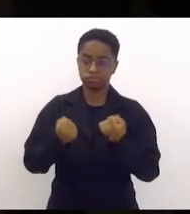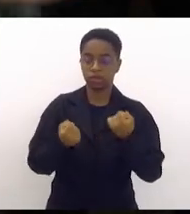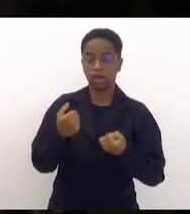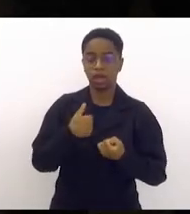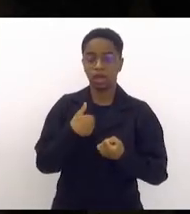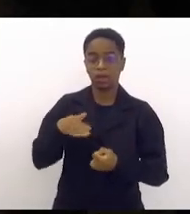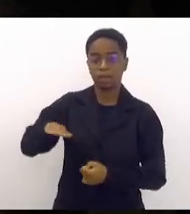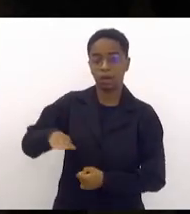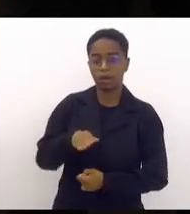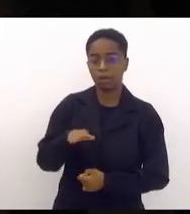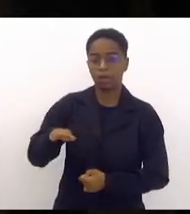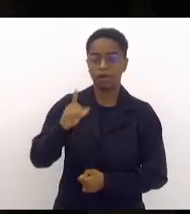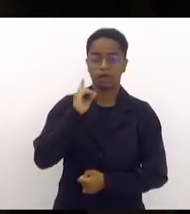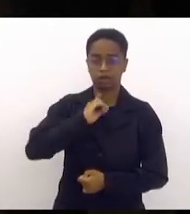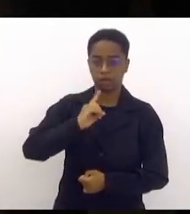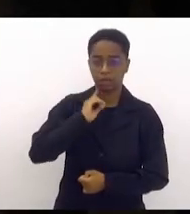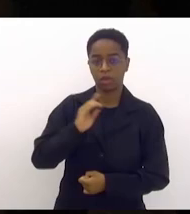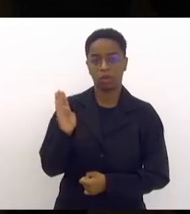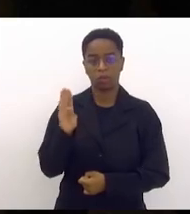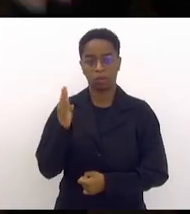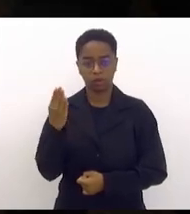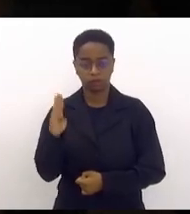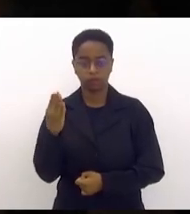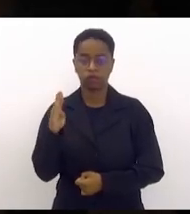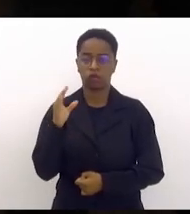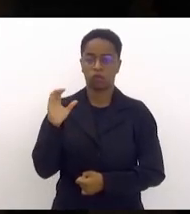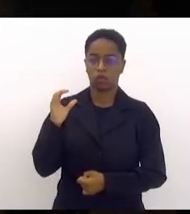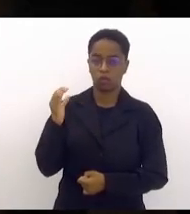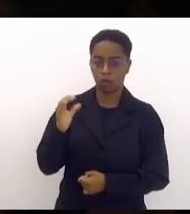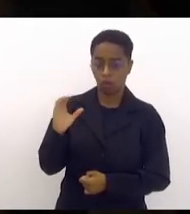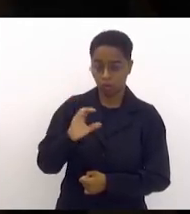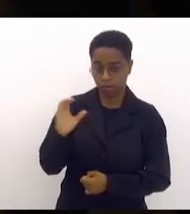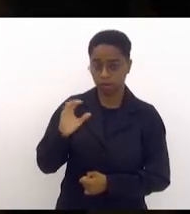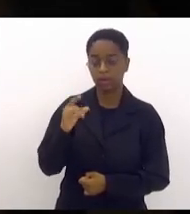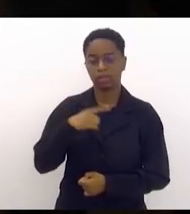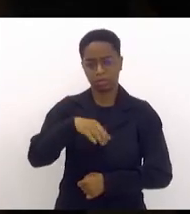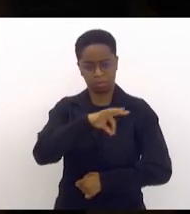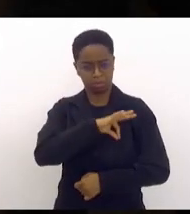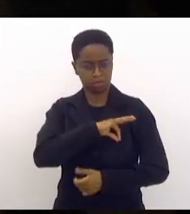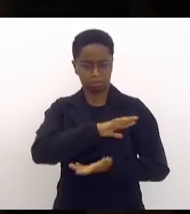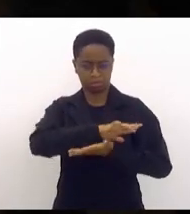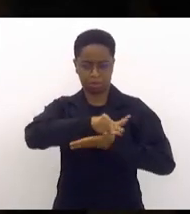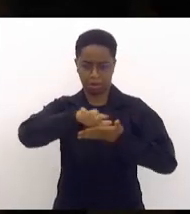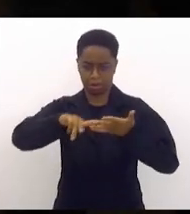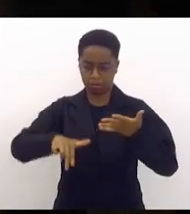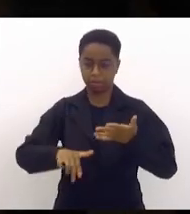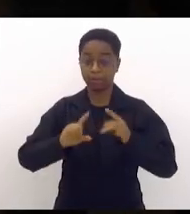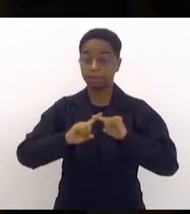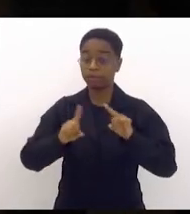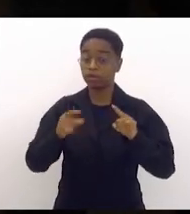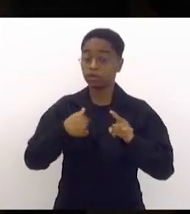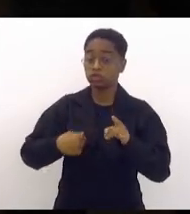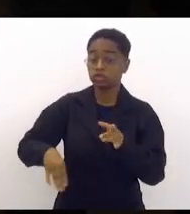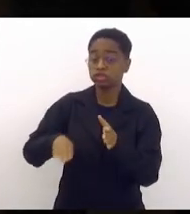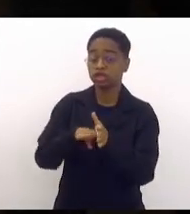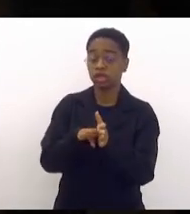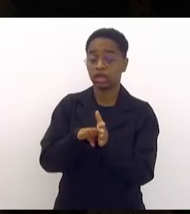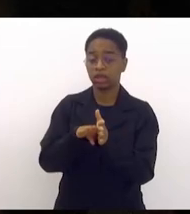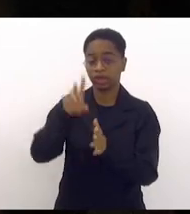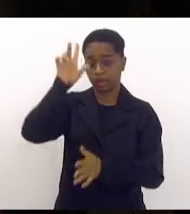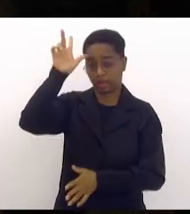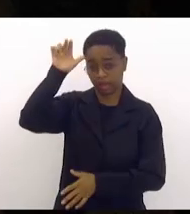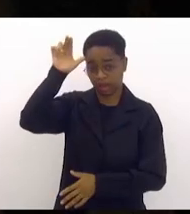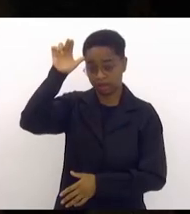passei pelo Aterro do Flamengo, Botafogo, Copacabana, tinha polícia, carro da polícia, policiamento. Aí chegou lá na Gávea, lá perto